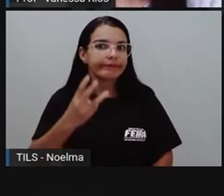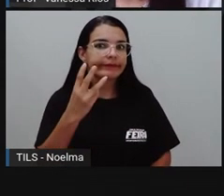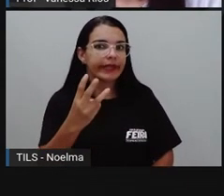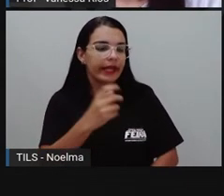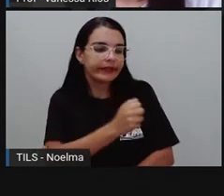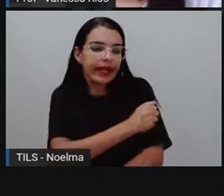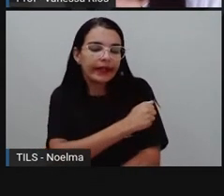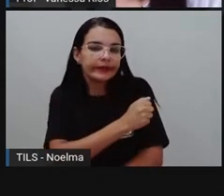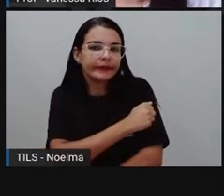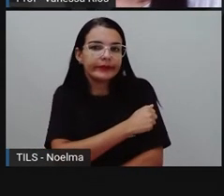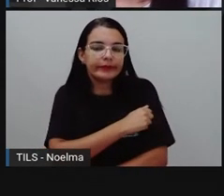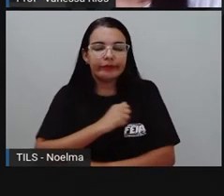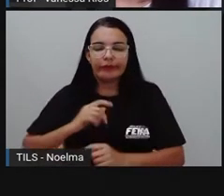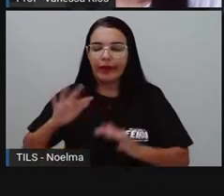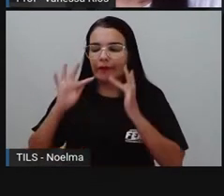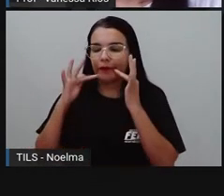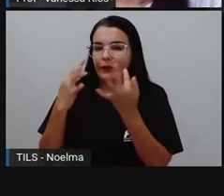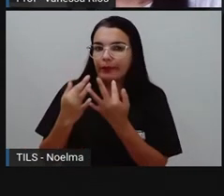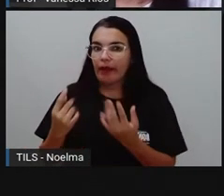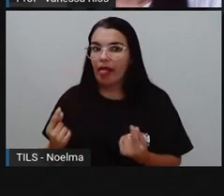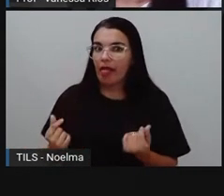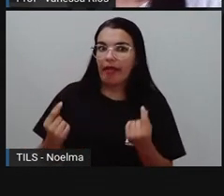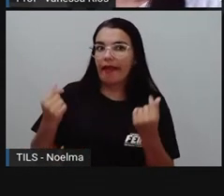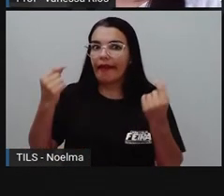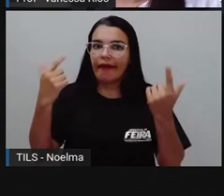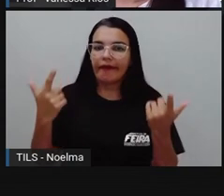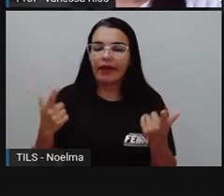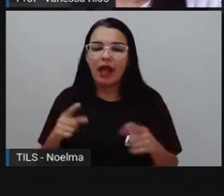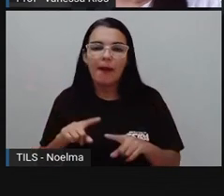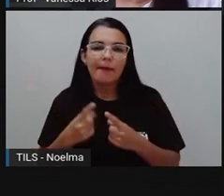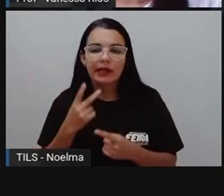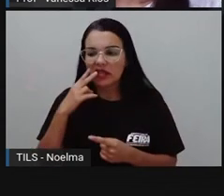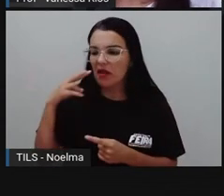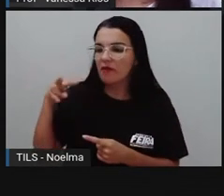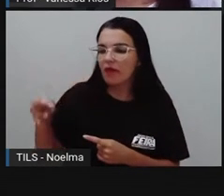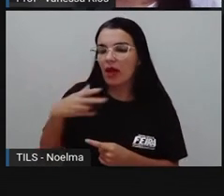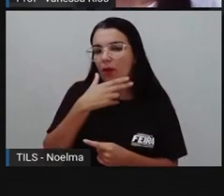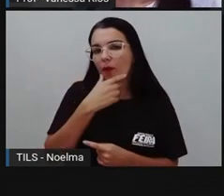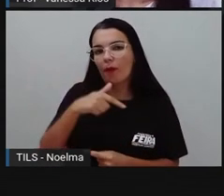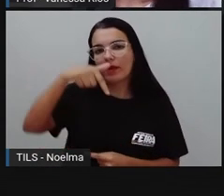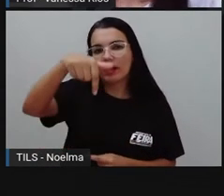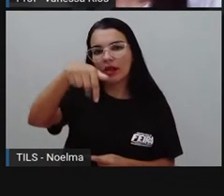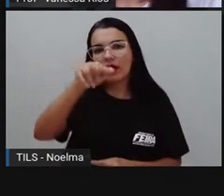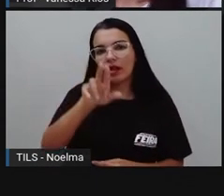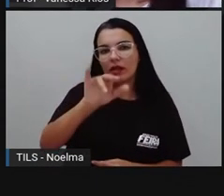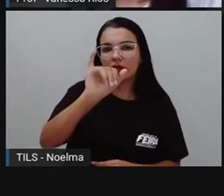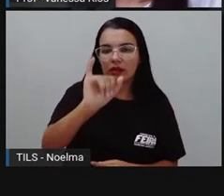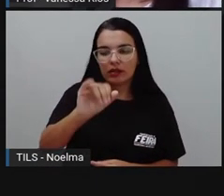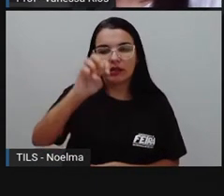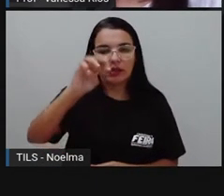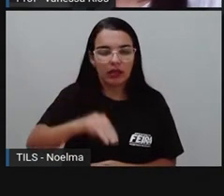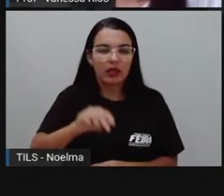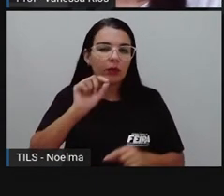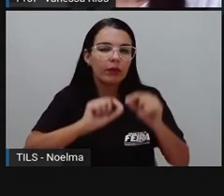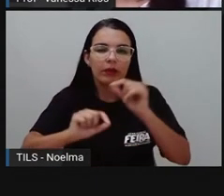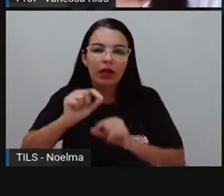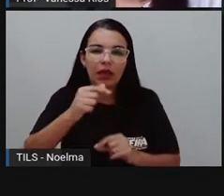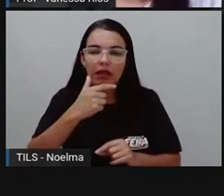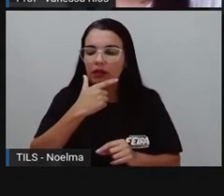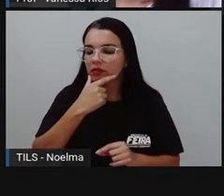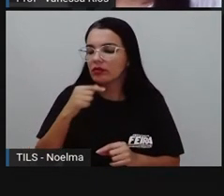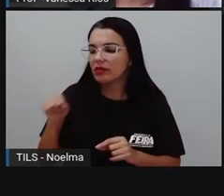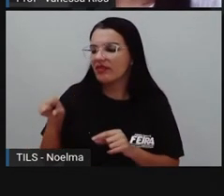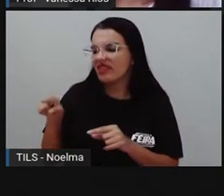tradicionais enxergam Kim como o patinho feio da turma e resolvem atormentar